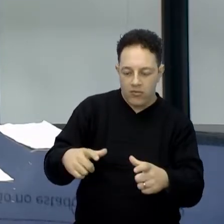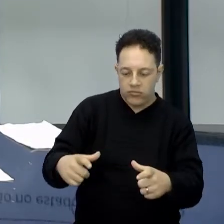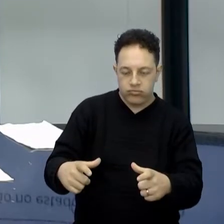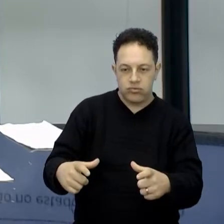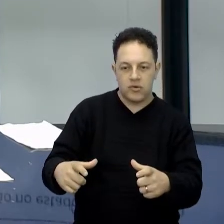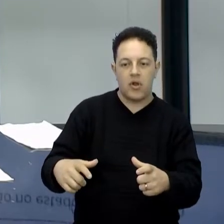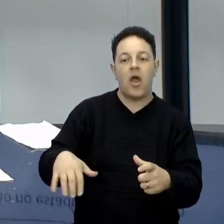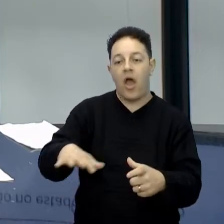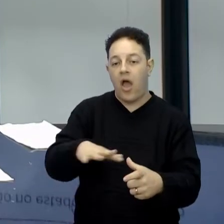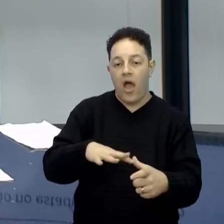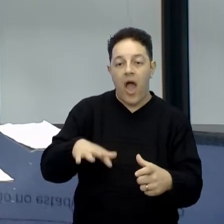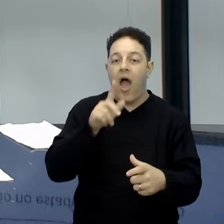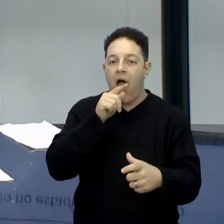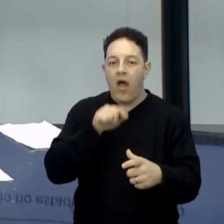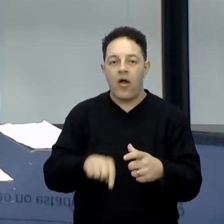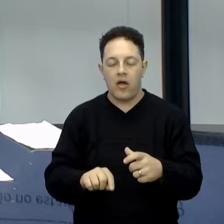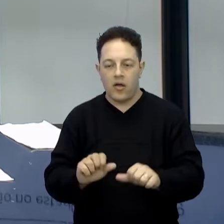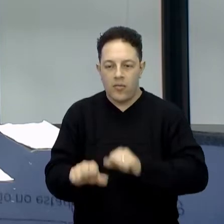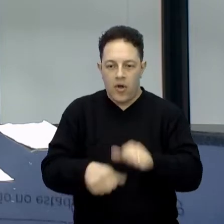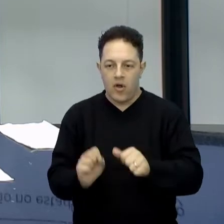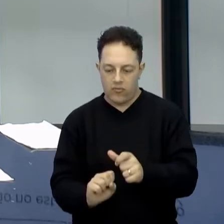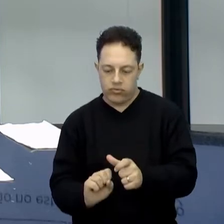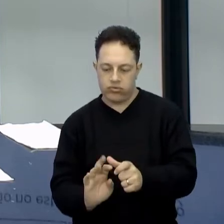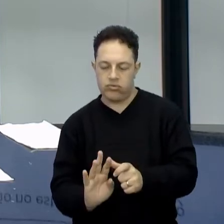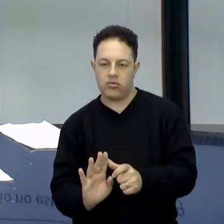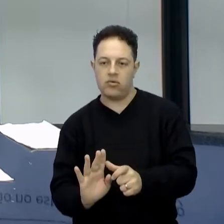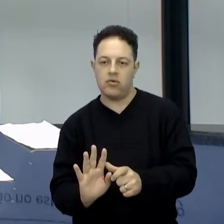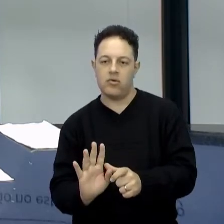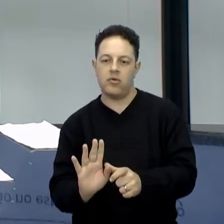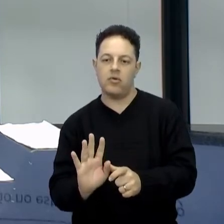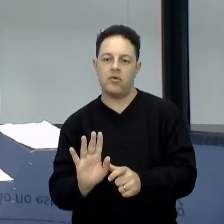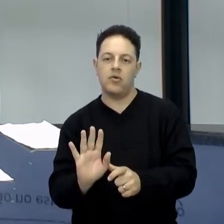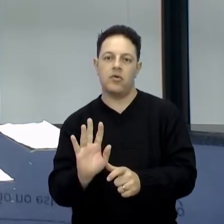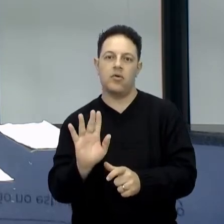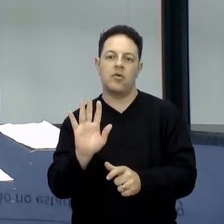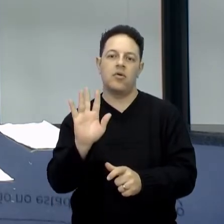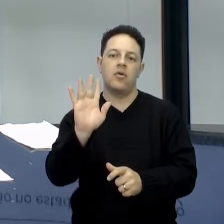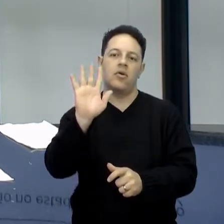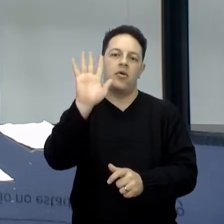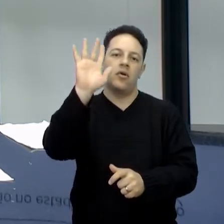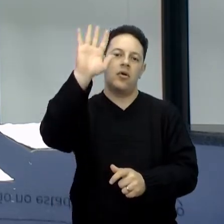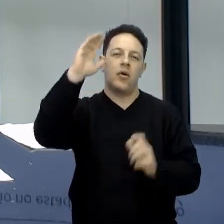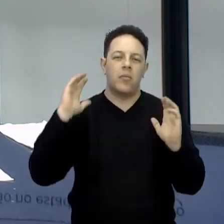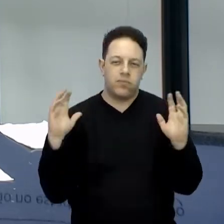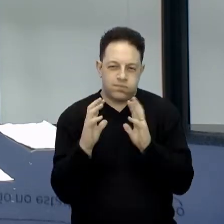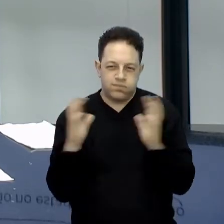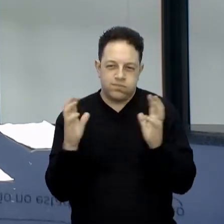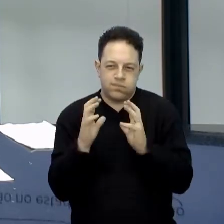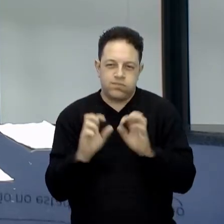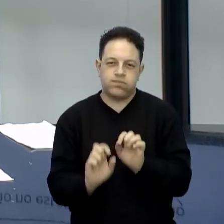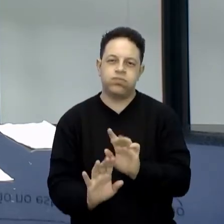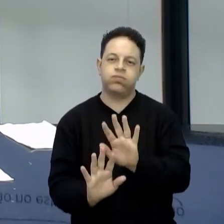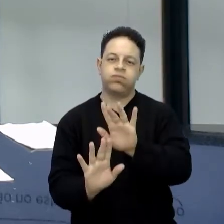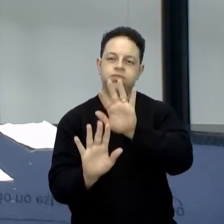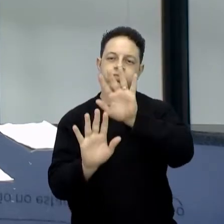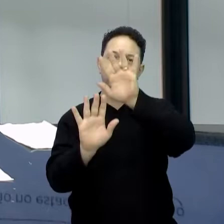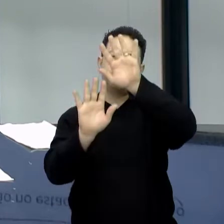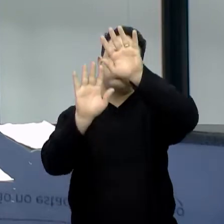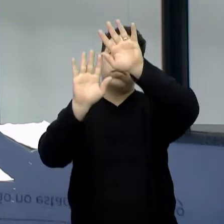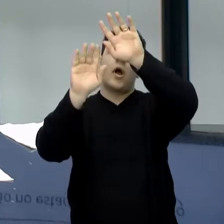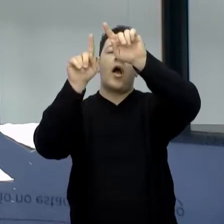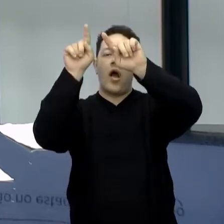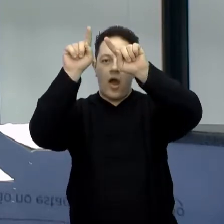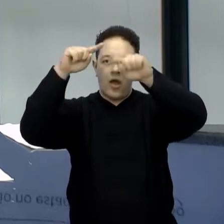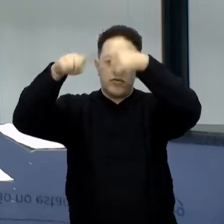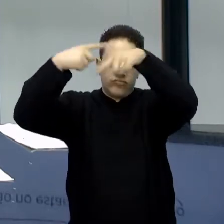essa água vira vapor, sobe até a superfície com alta velocidade e alta pressão e faz girar a turbina.